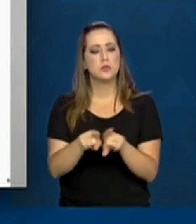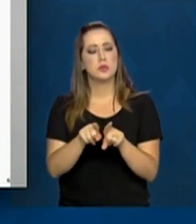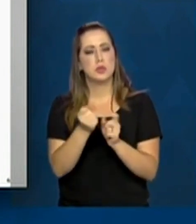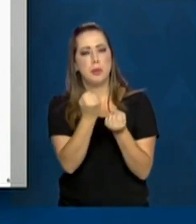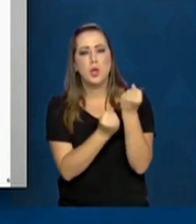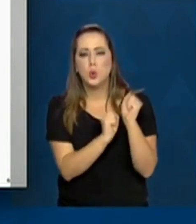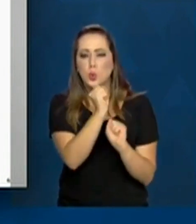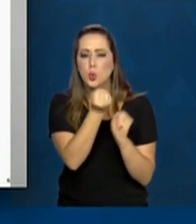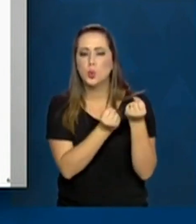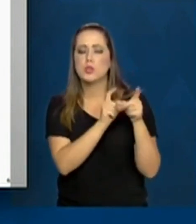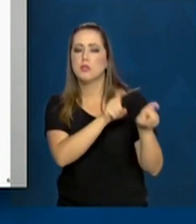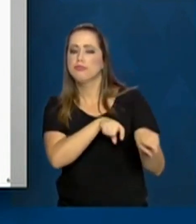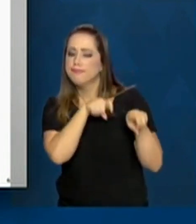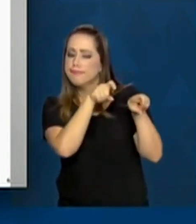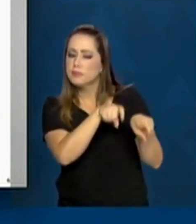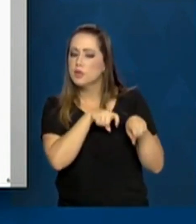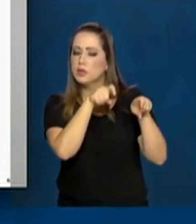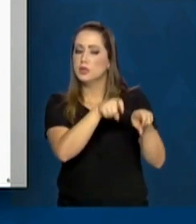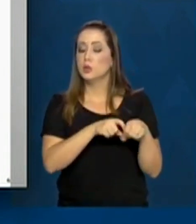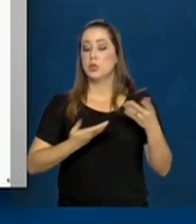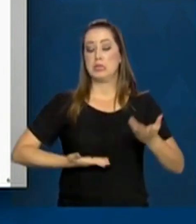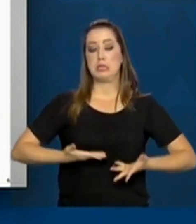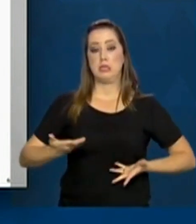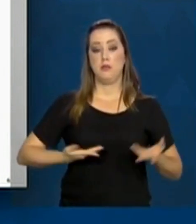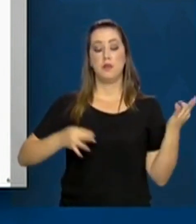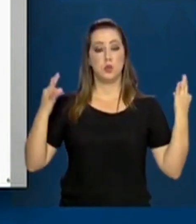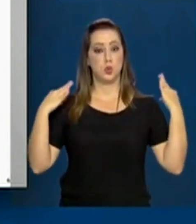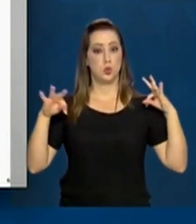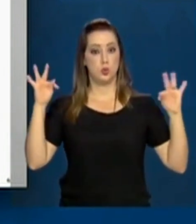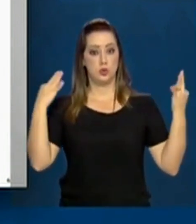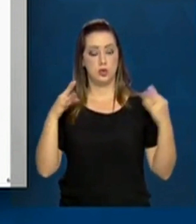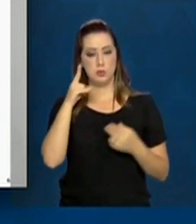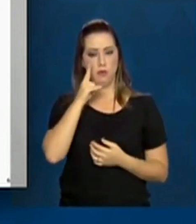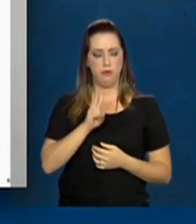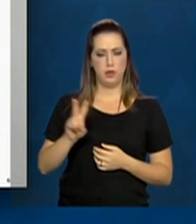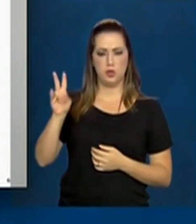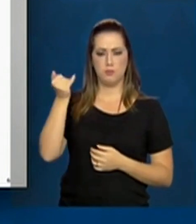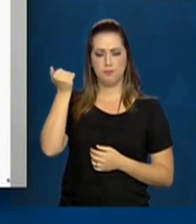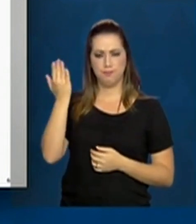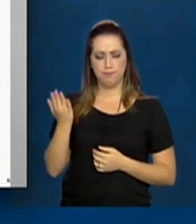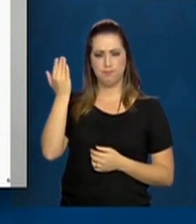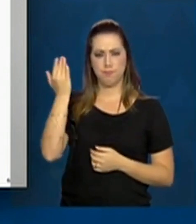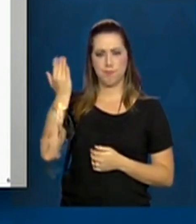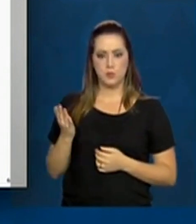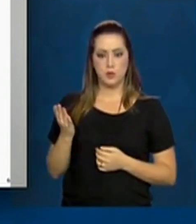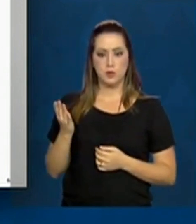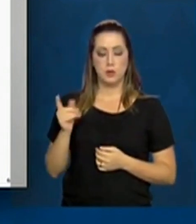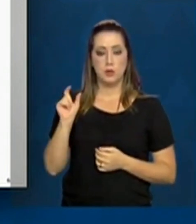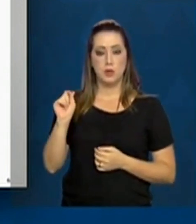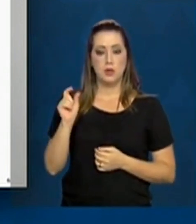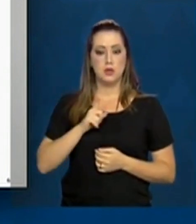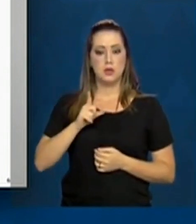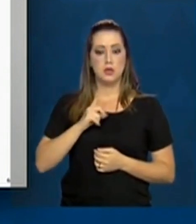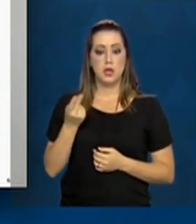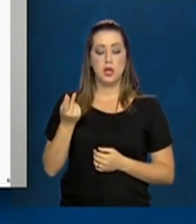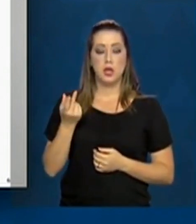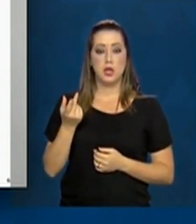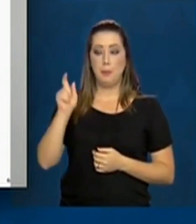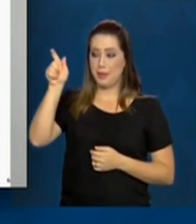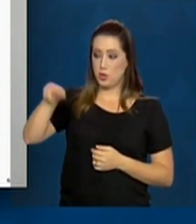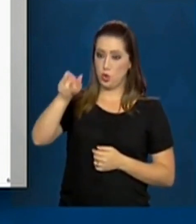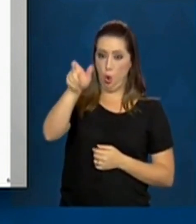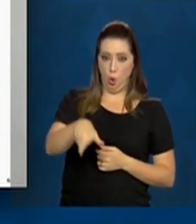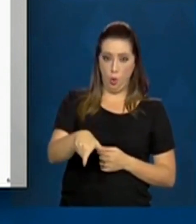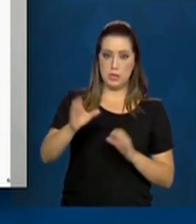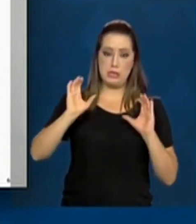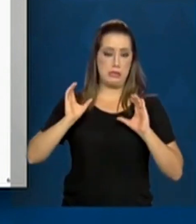agronegócio, serviços e turismo. Observem que no lado, nós temos capital humano, entra